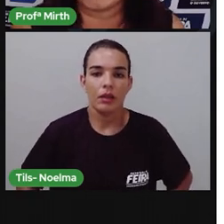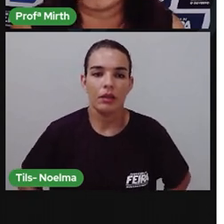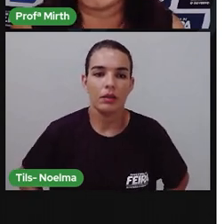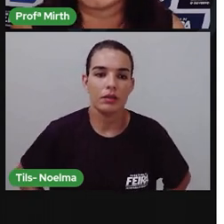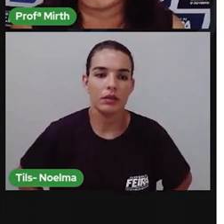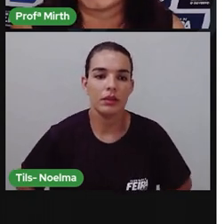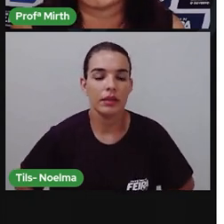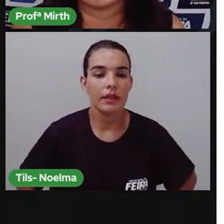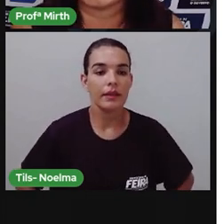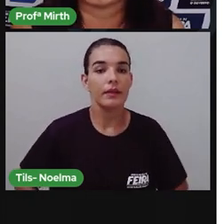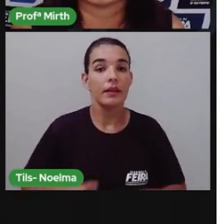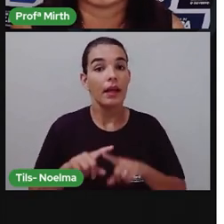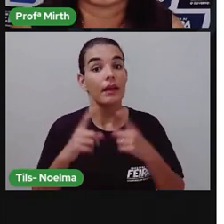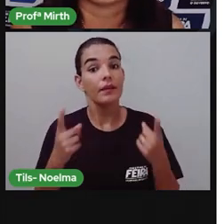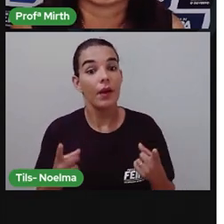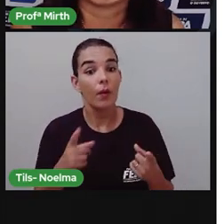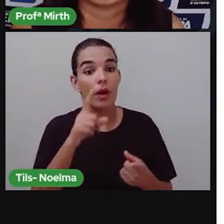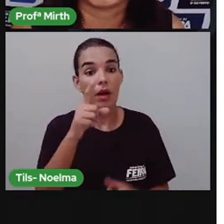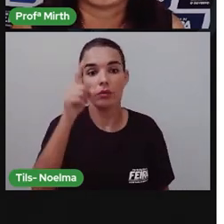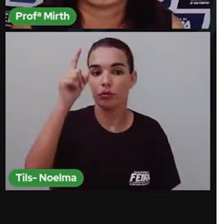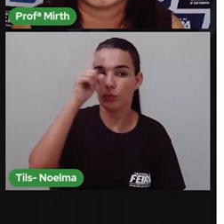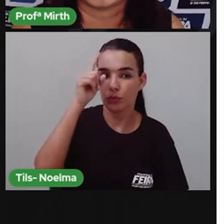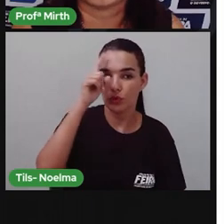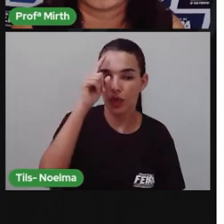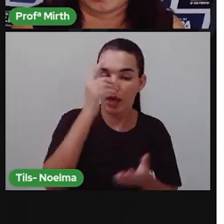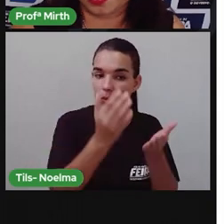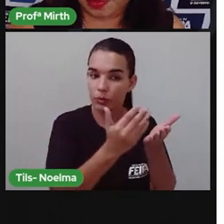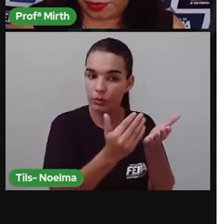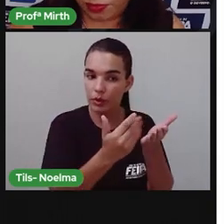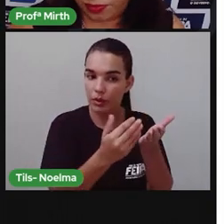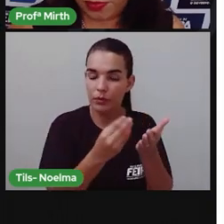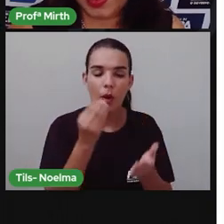ela conta sobre as vivências dela durante esse período, né?